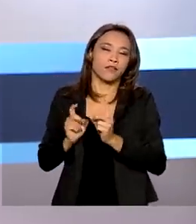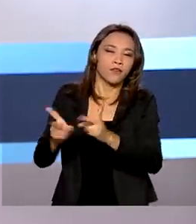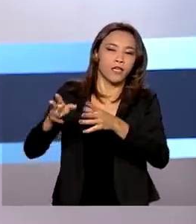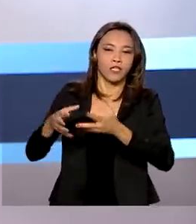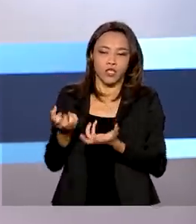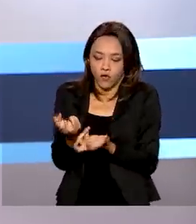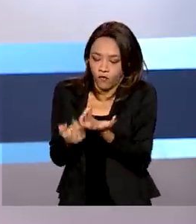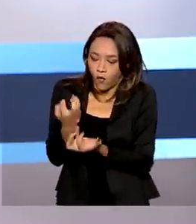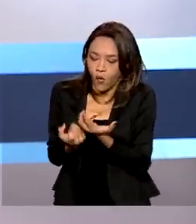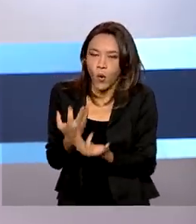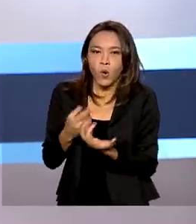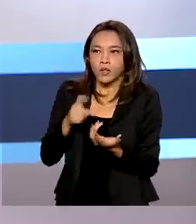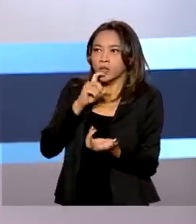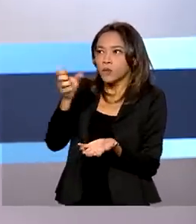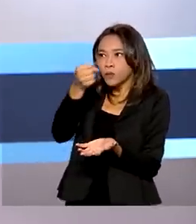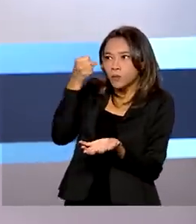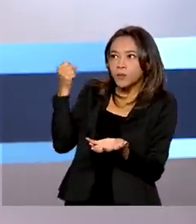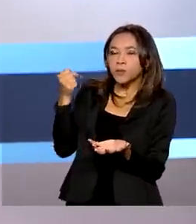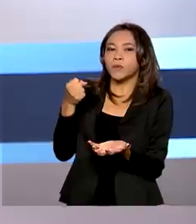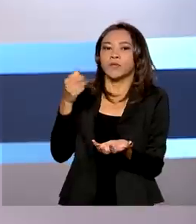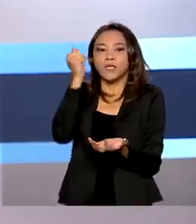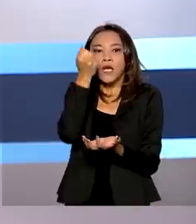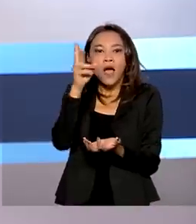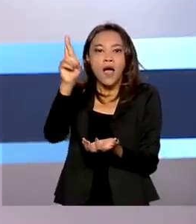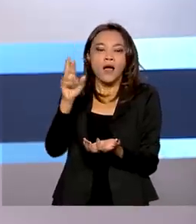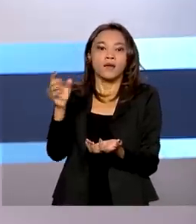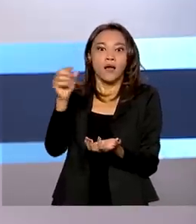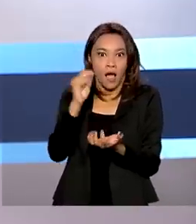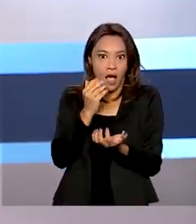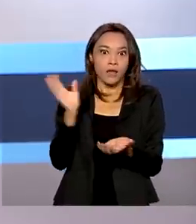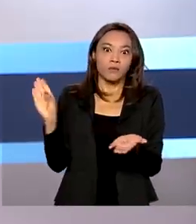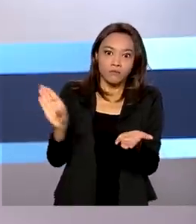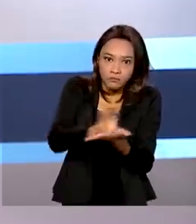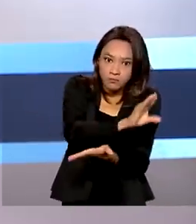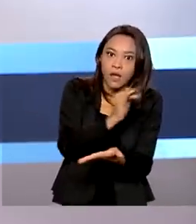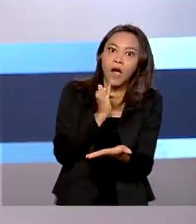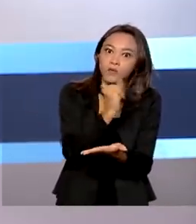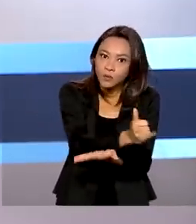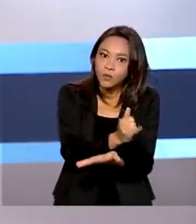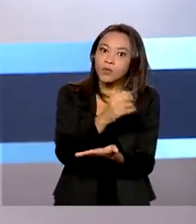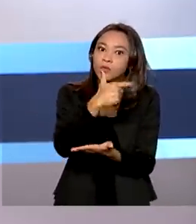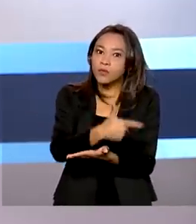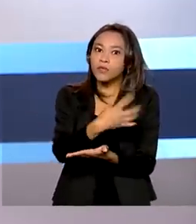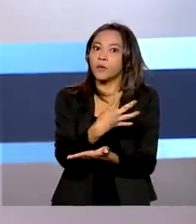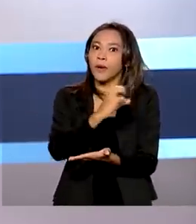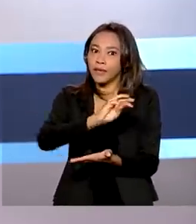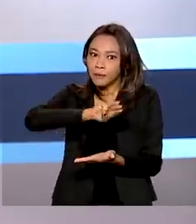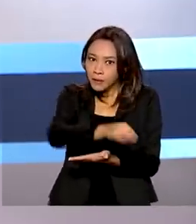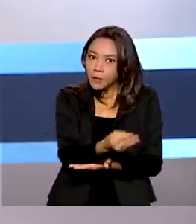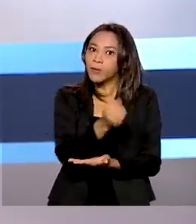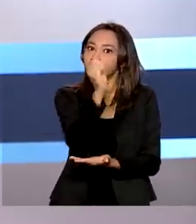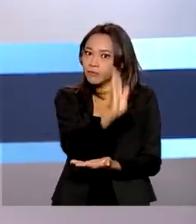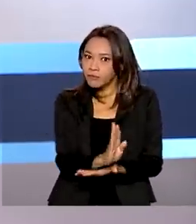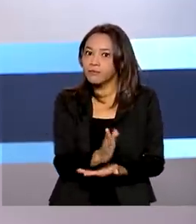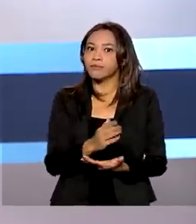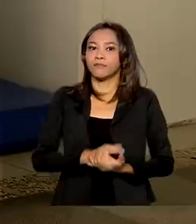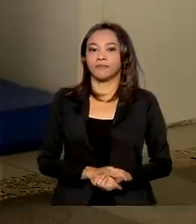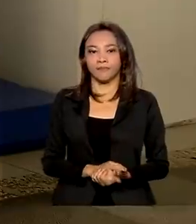e aparelhos de ar-condicionado, anunciou um investimento de mais de 240 milhões de reais no país.